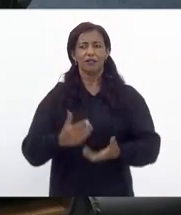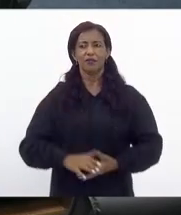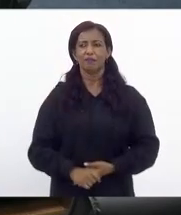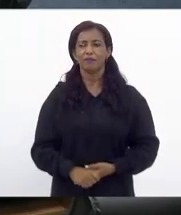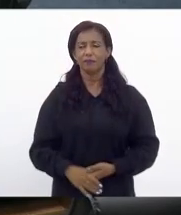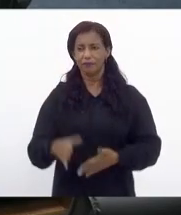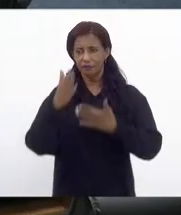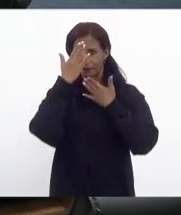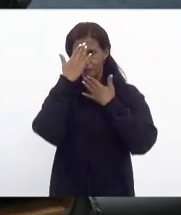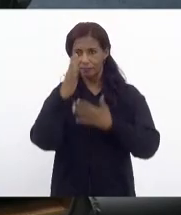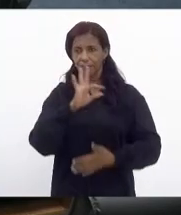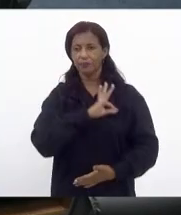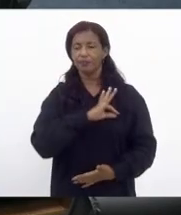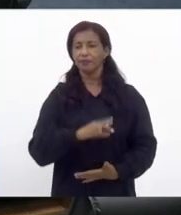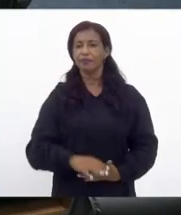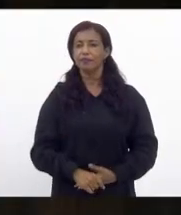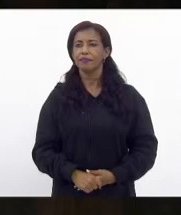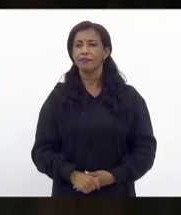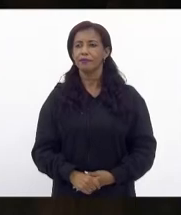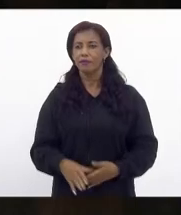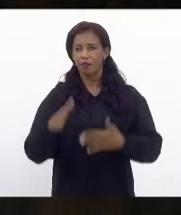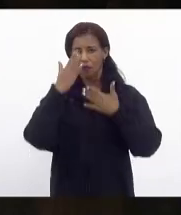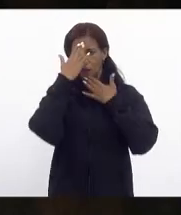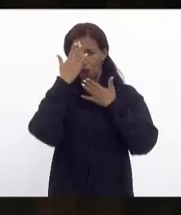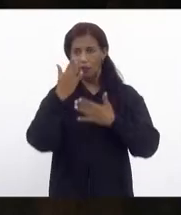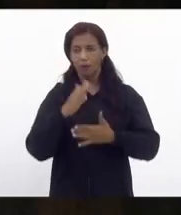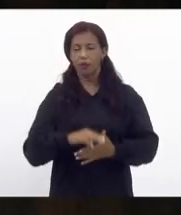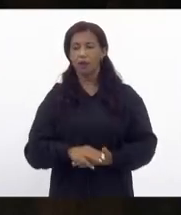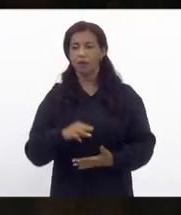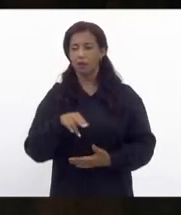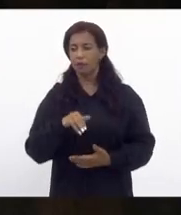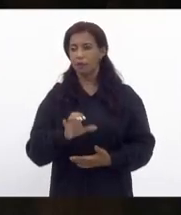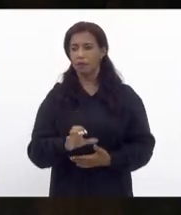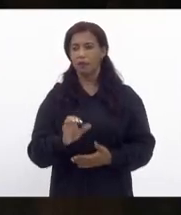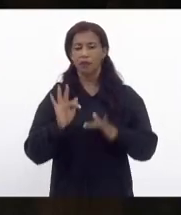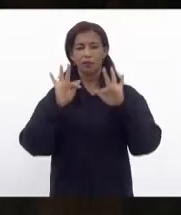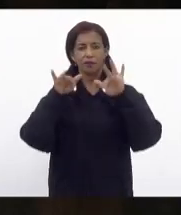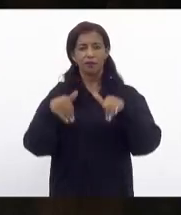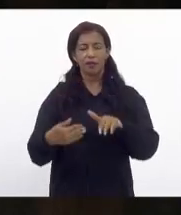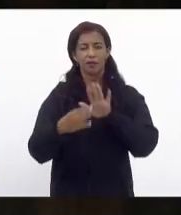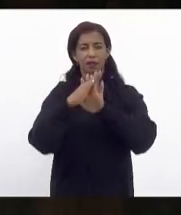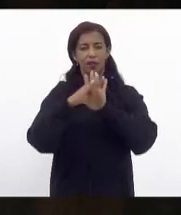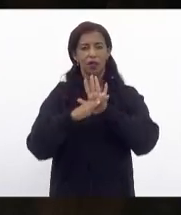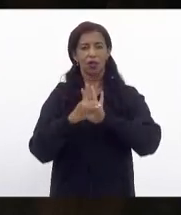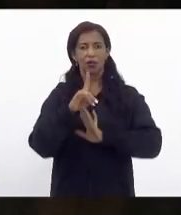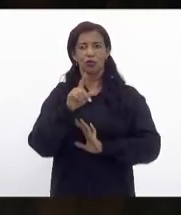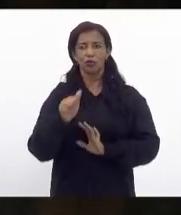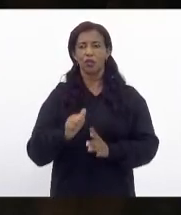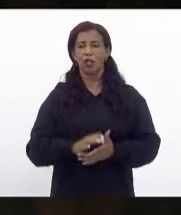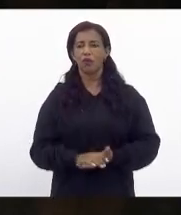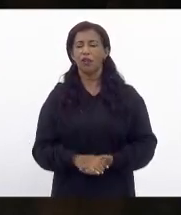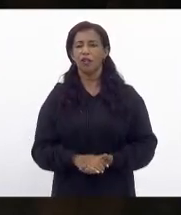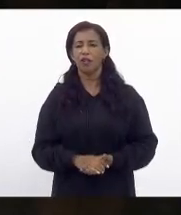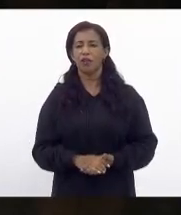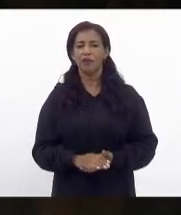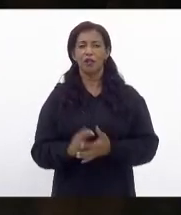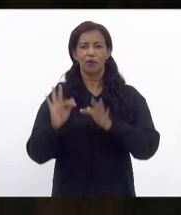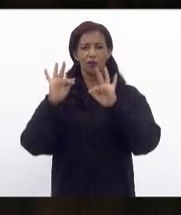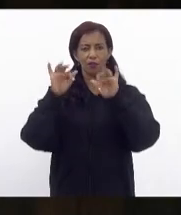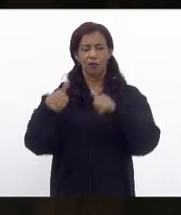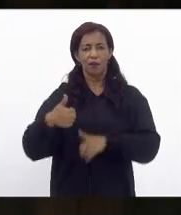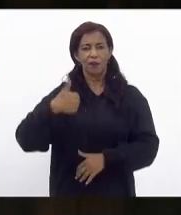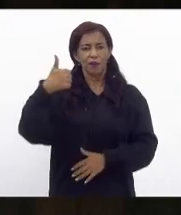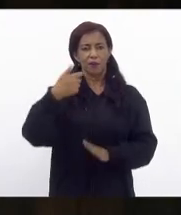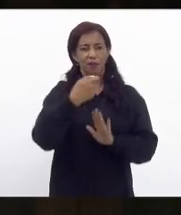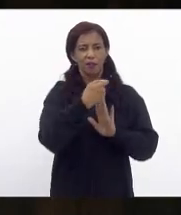obrigado Marta Rocha obrigado deputado Carlos Mink encerrada a ordem do dia passa seu expediente final primeiro